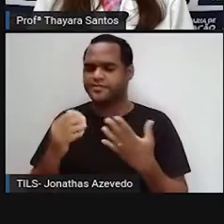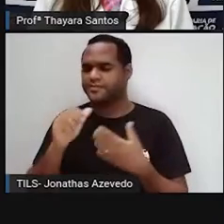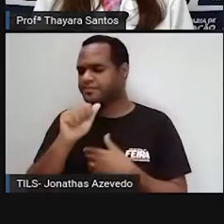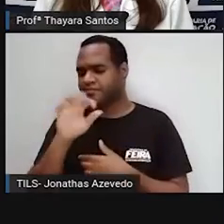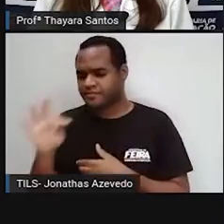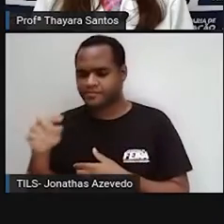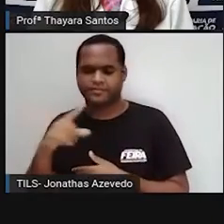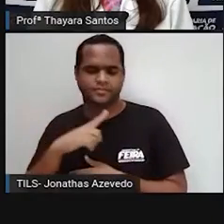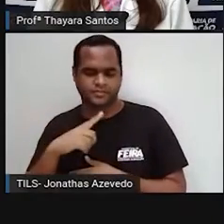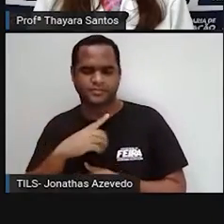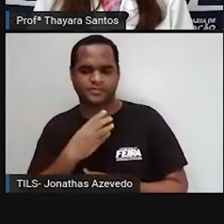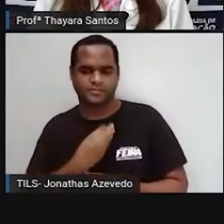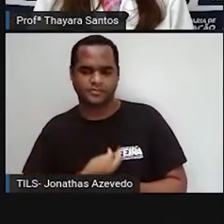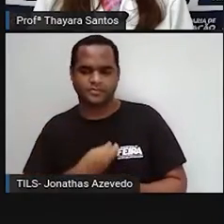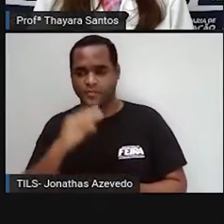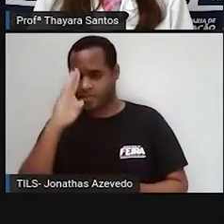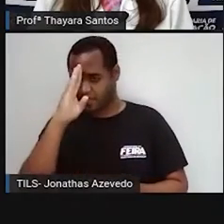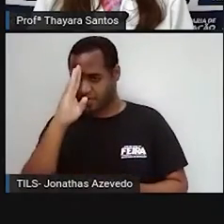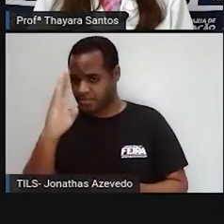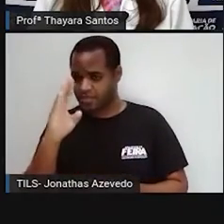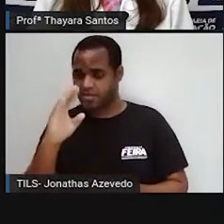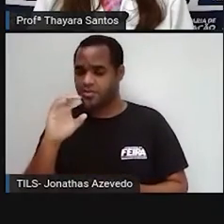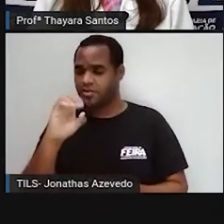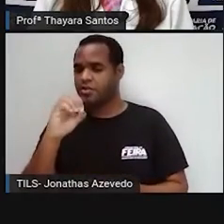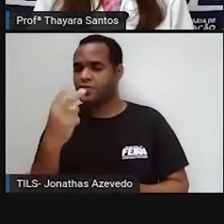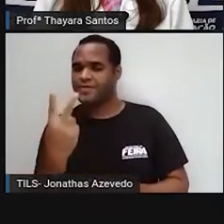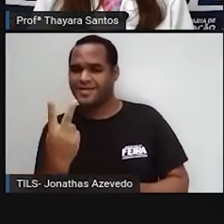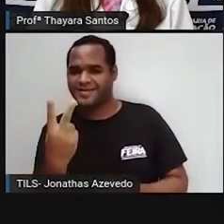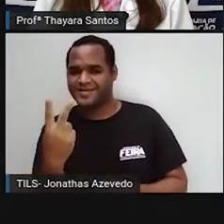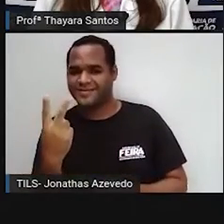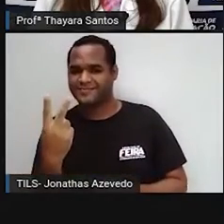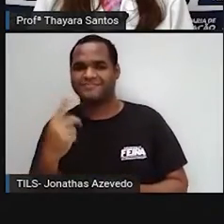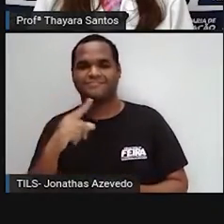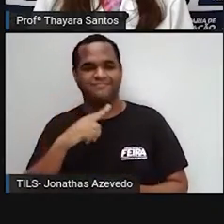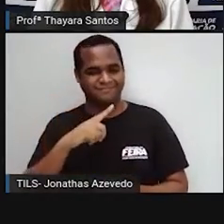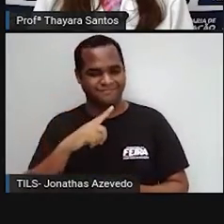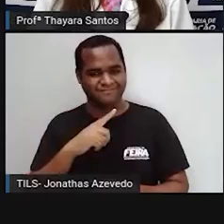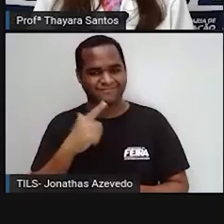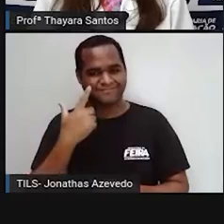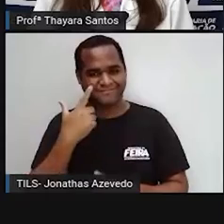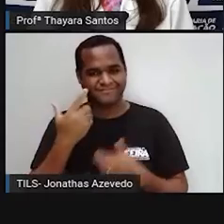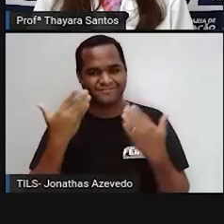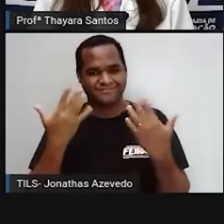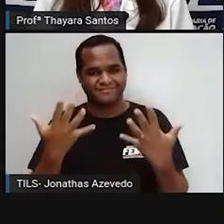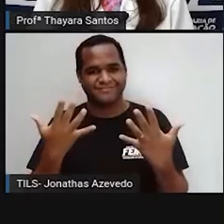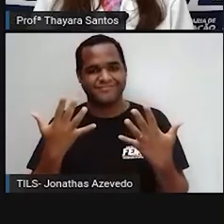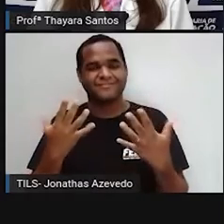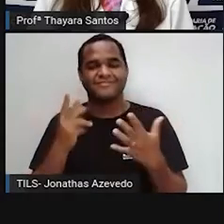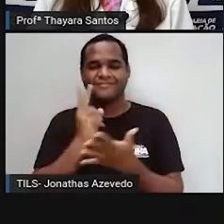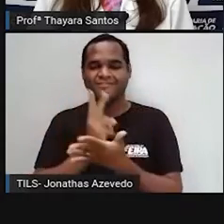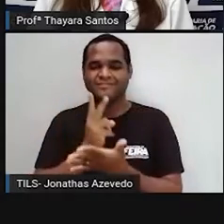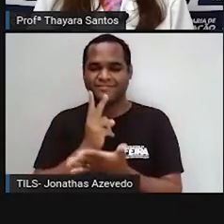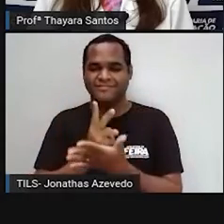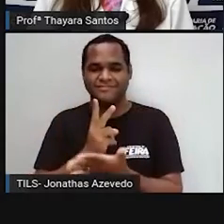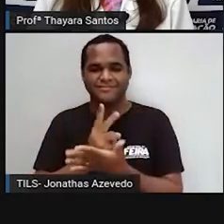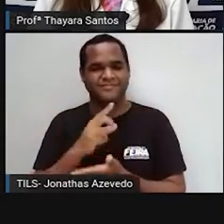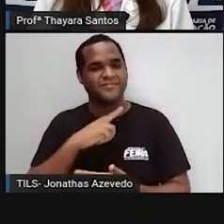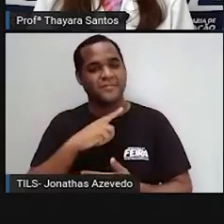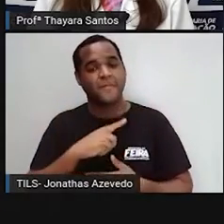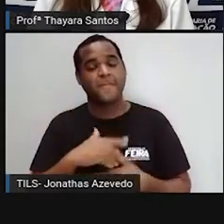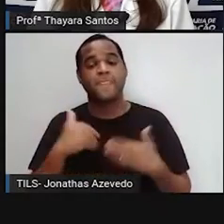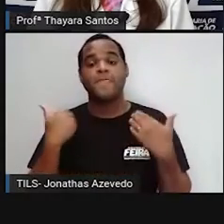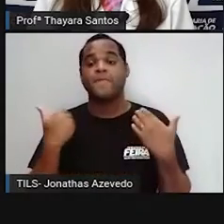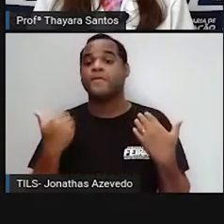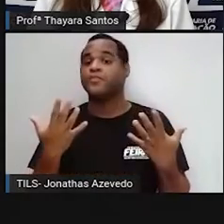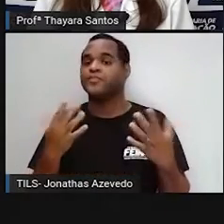principalmente ali o gás carbônico, que é o que a gente ouve falar, inclusive, com mais frequência hoje em dia. E aí,